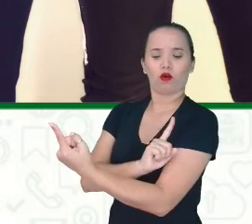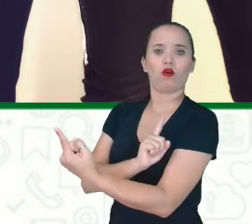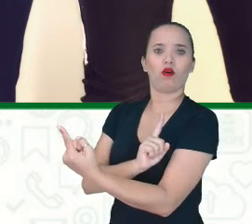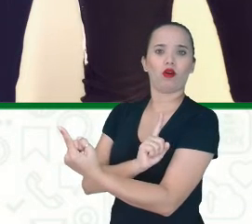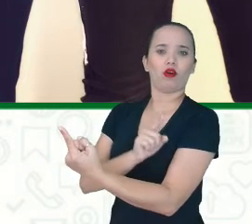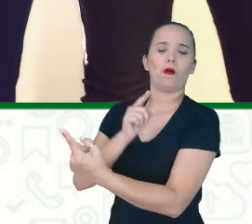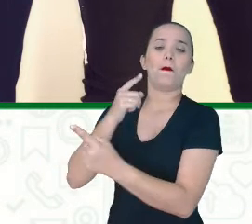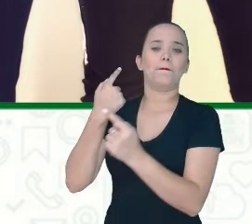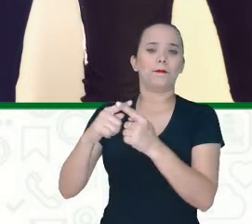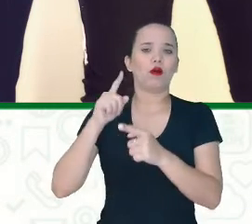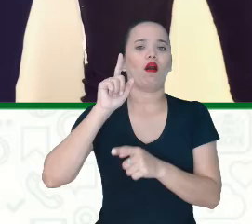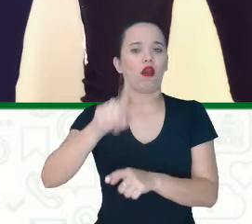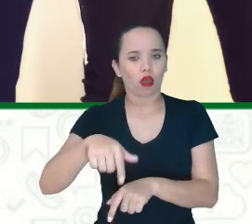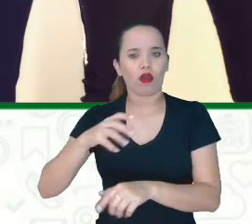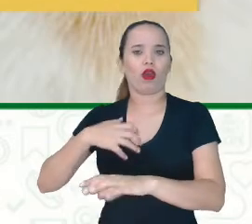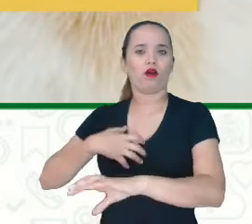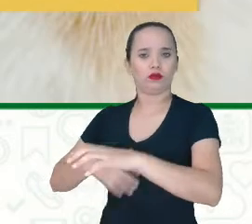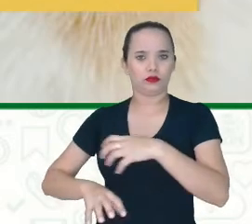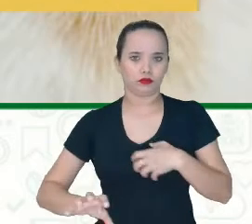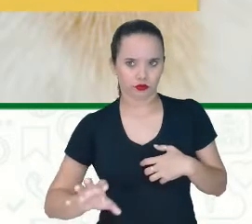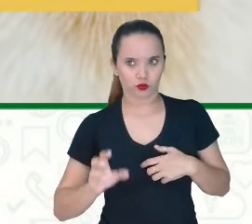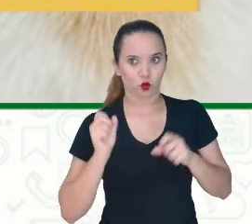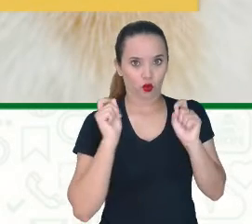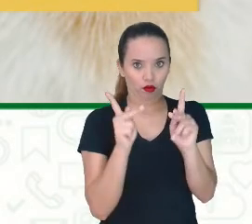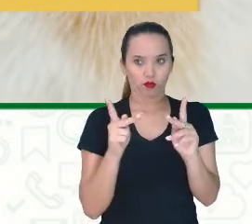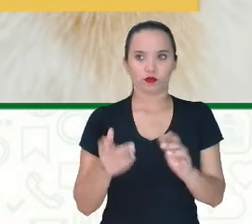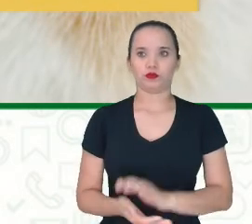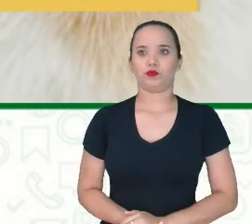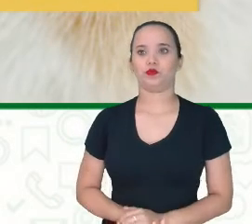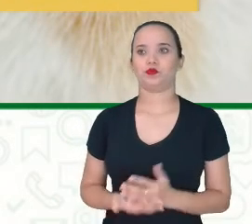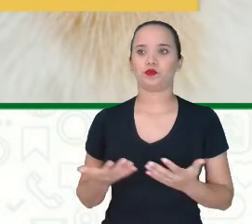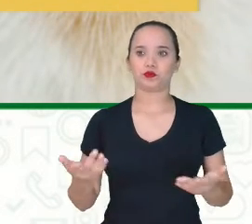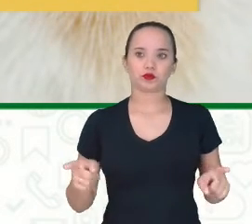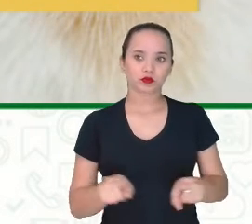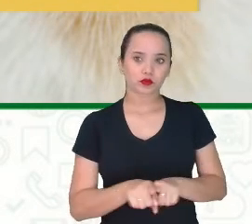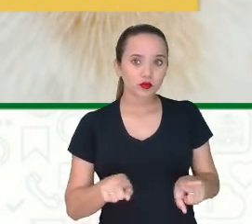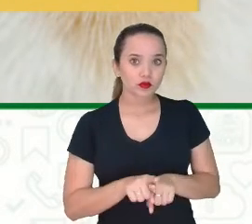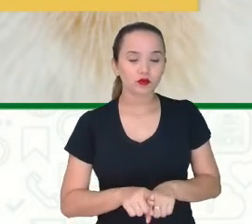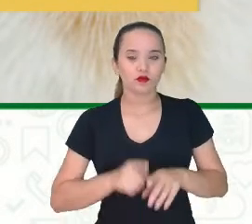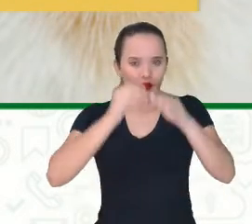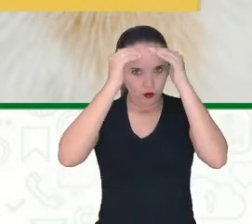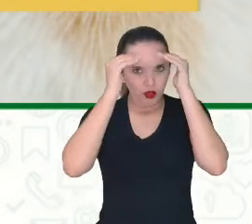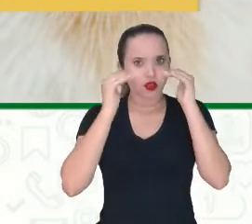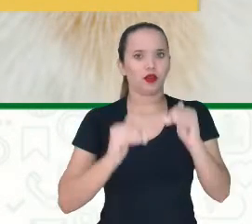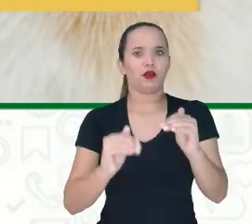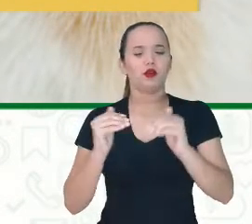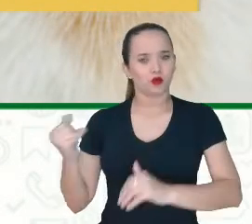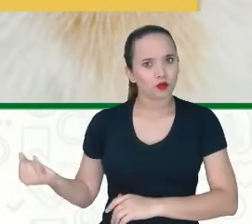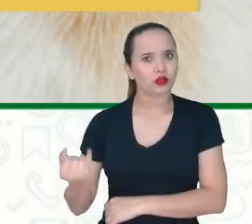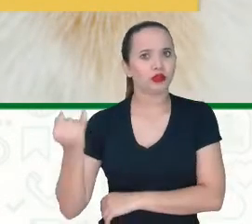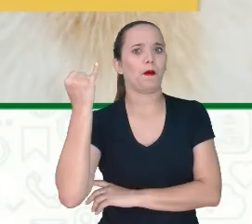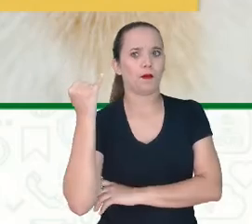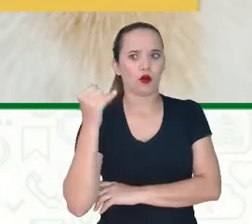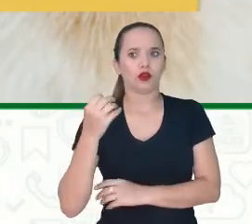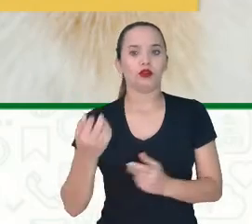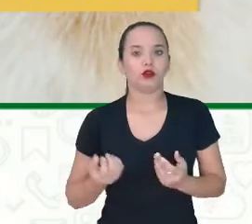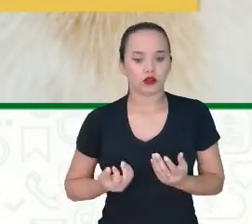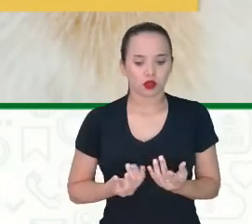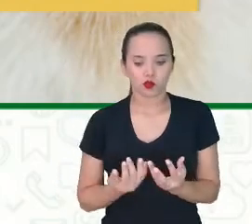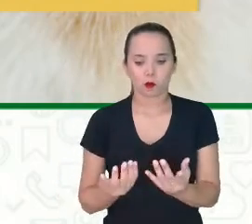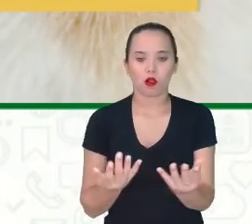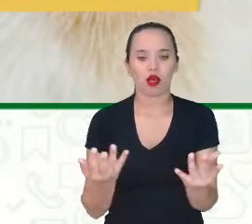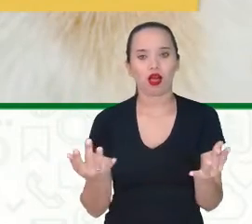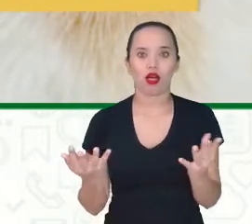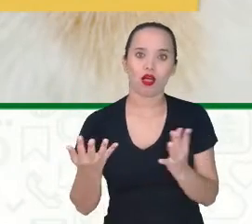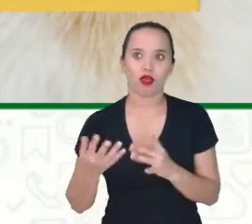No lugar Do outro Beleza pessoal Também professora É importante Respeitar As plantas